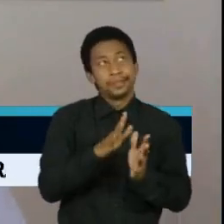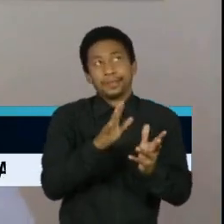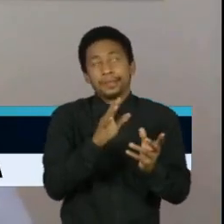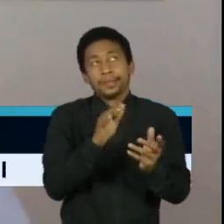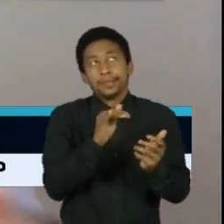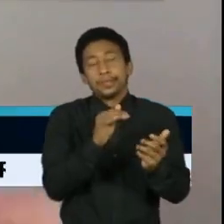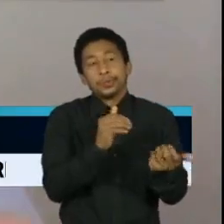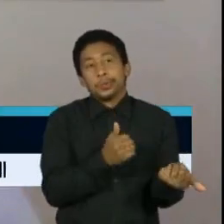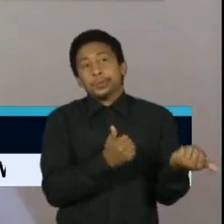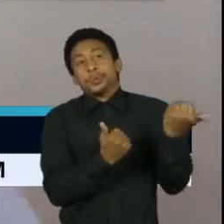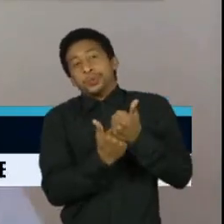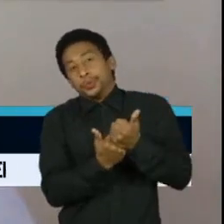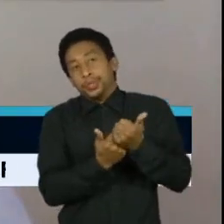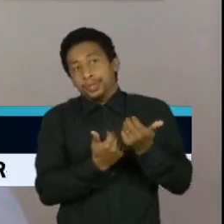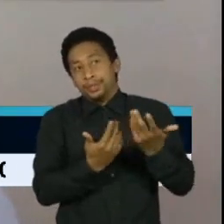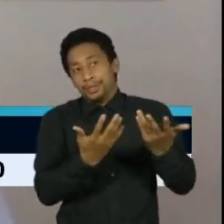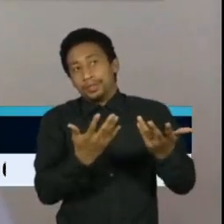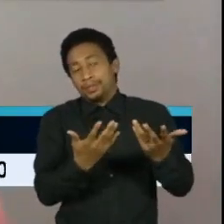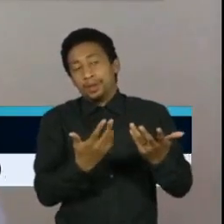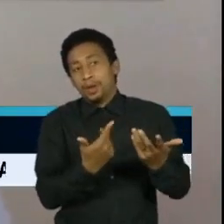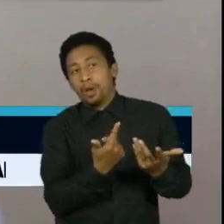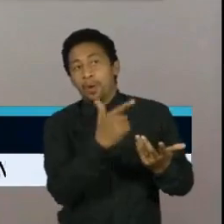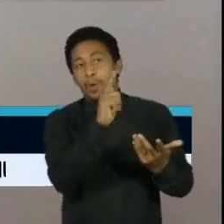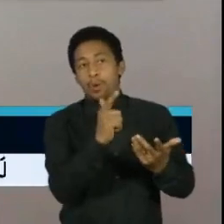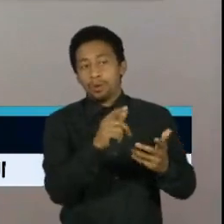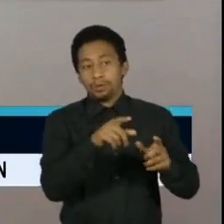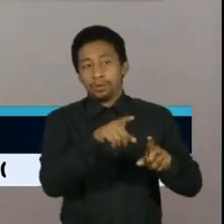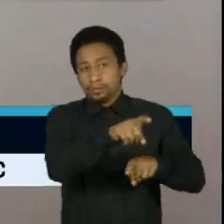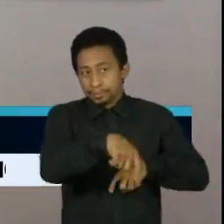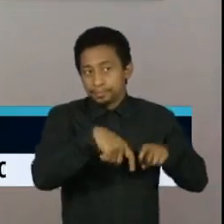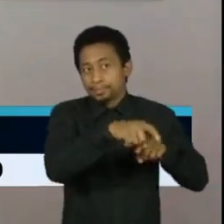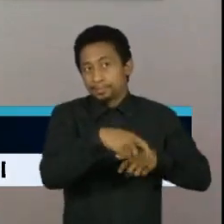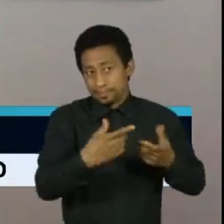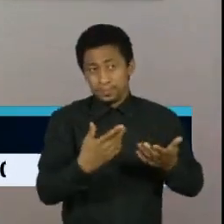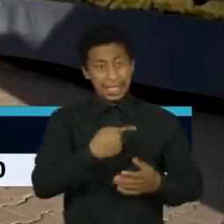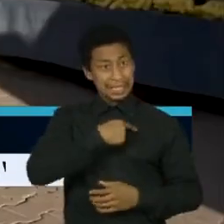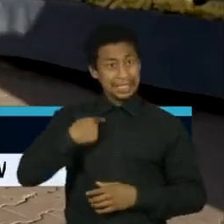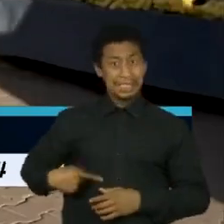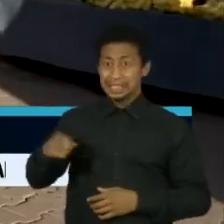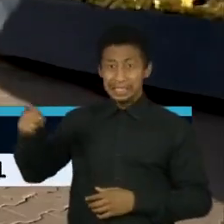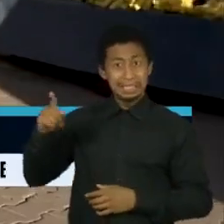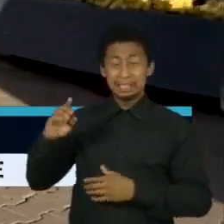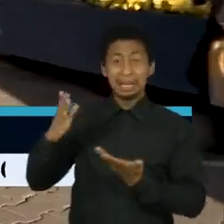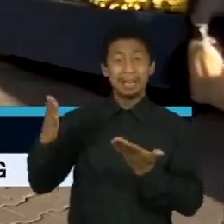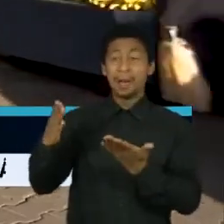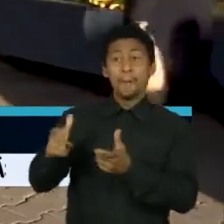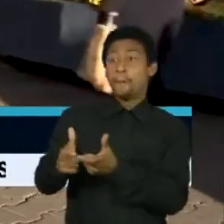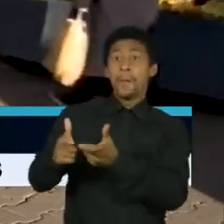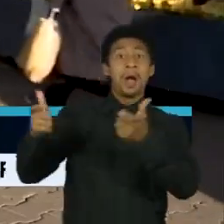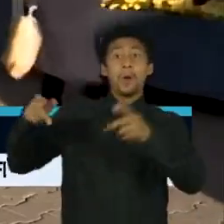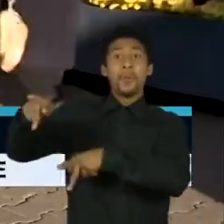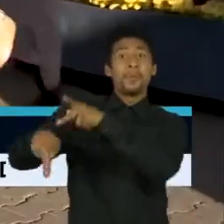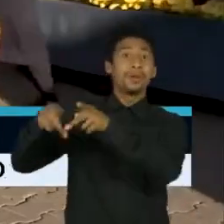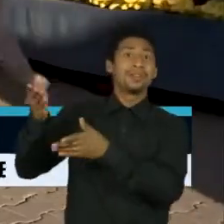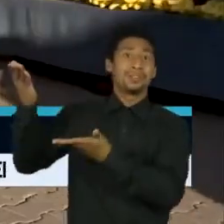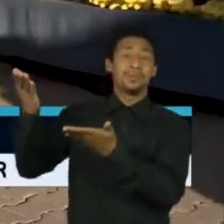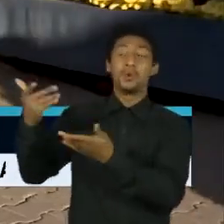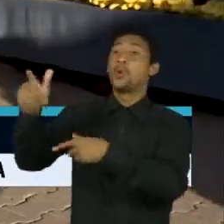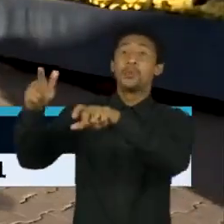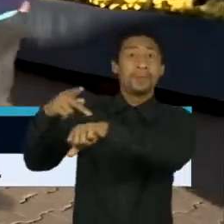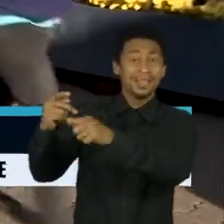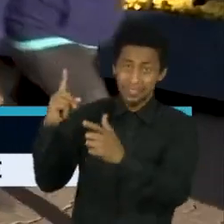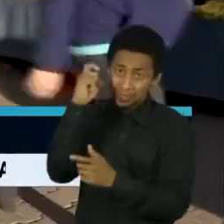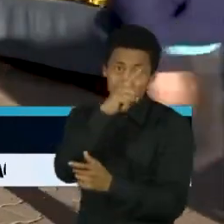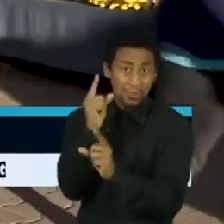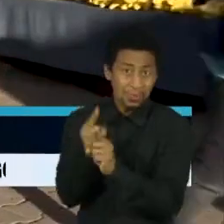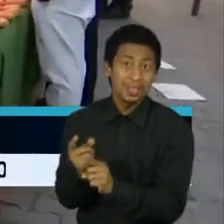fração não integral, não na sua totalidade, a dimensão do mercado chinês? E mesmo as populações de países ricos